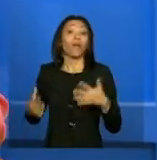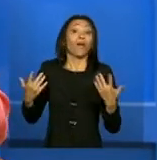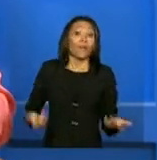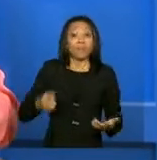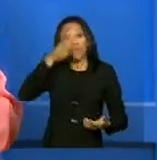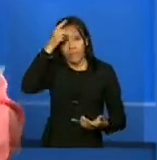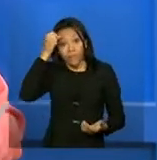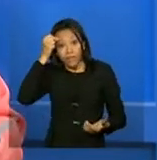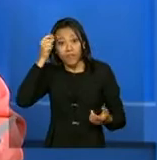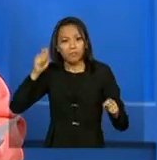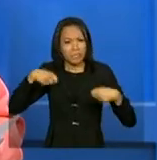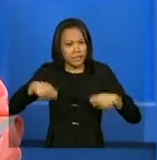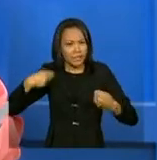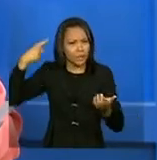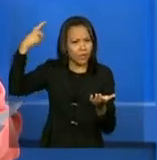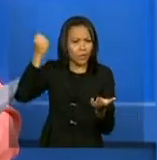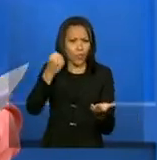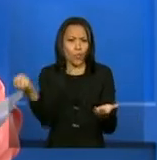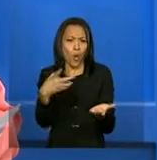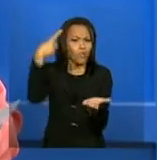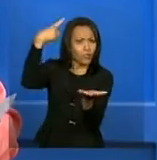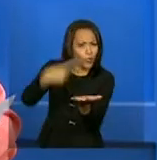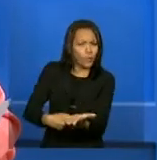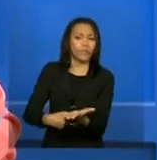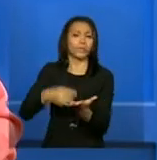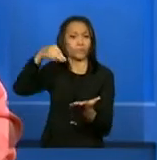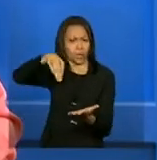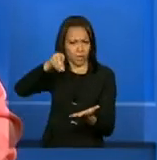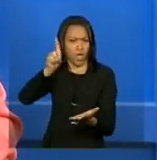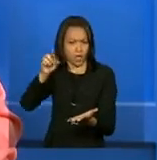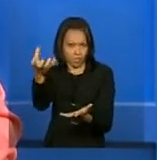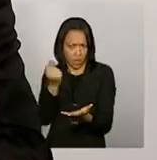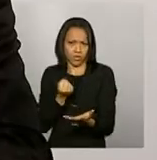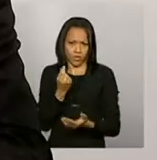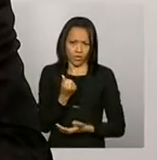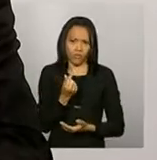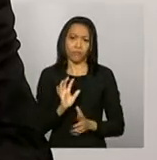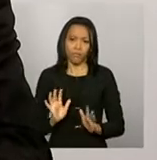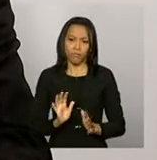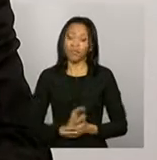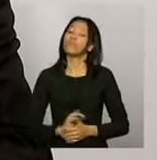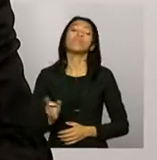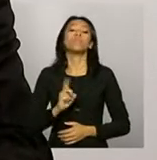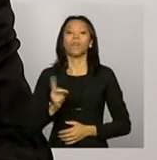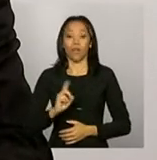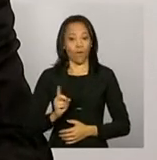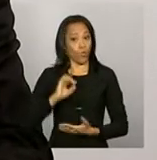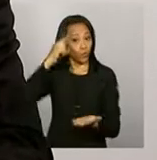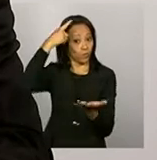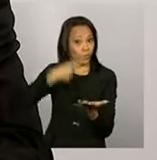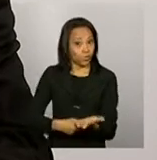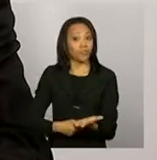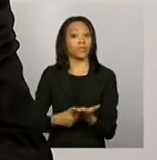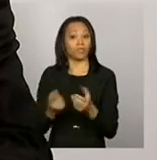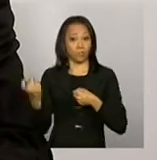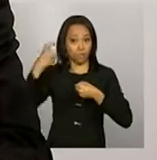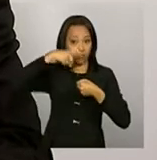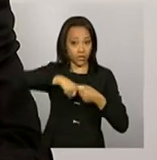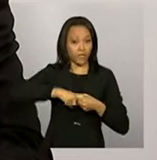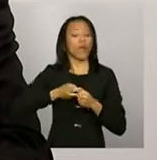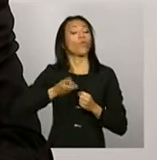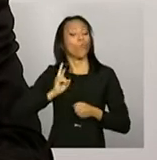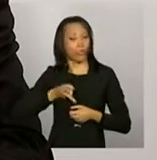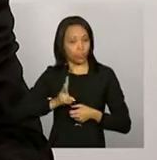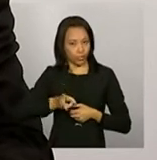tem que ser firmada uma nova parceria com o MDS para que recebam? Não, as parcerias estão firmadas já, há uma continuidade,